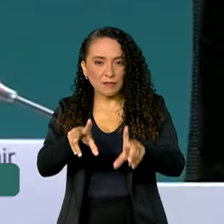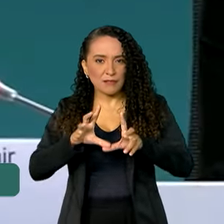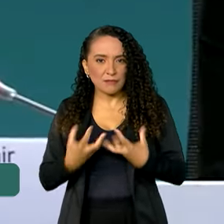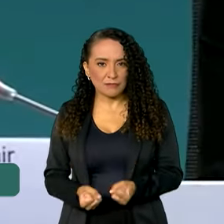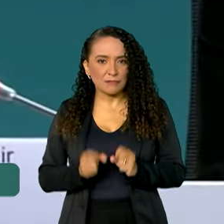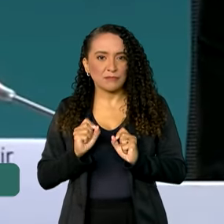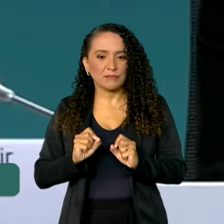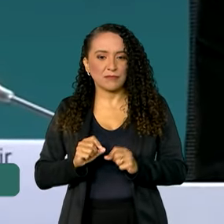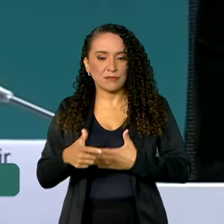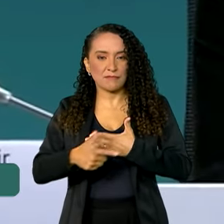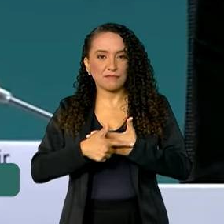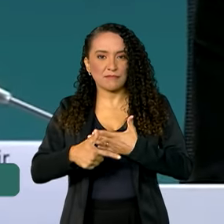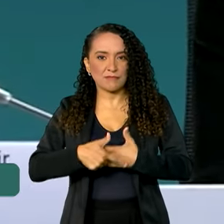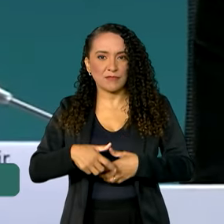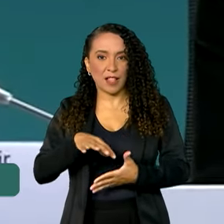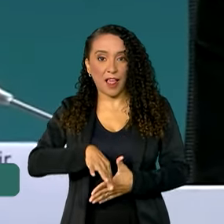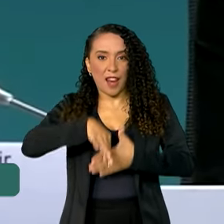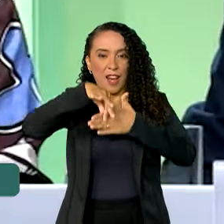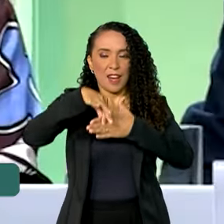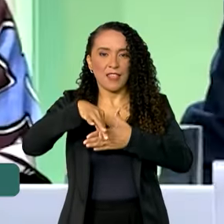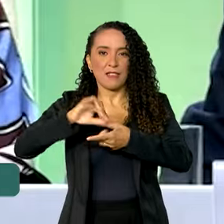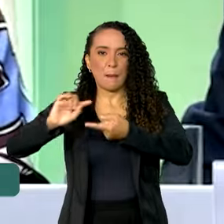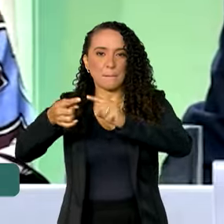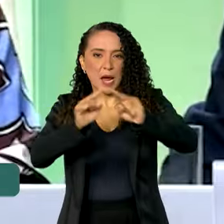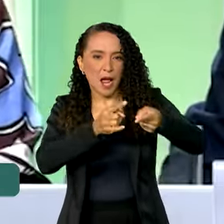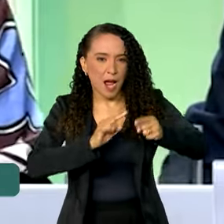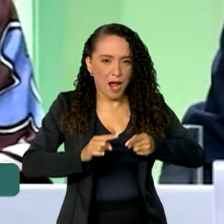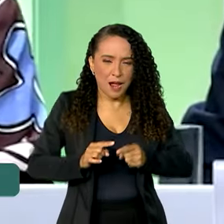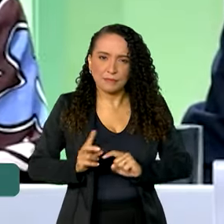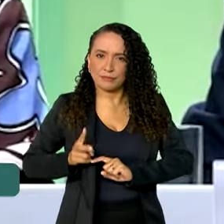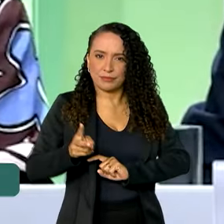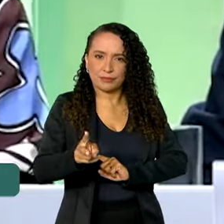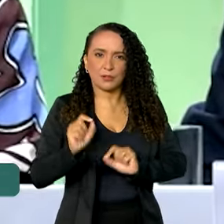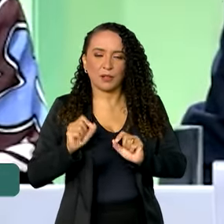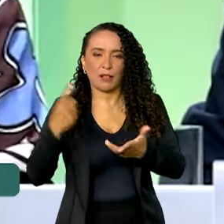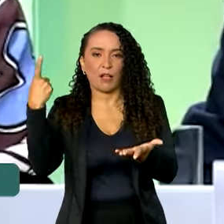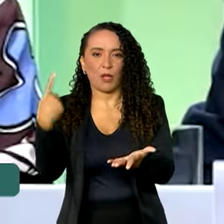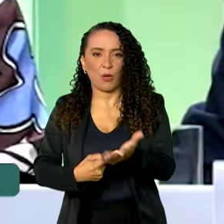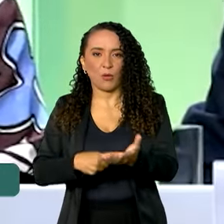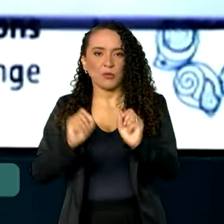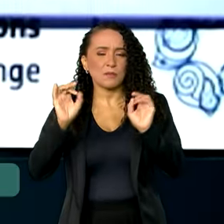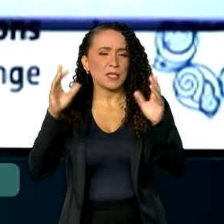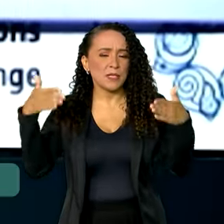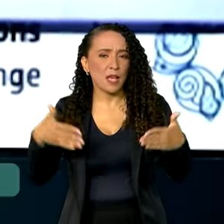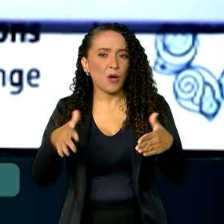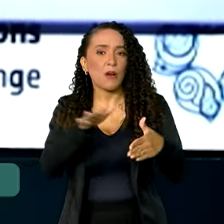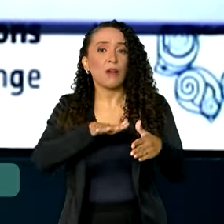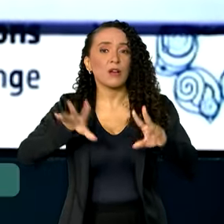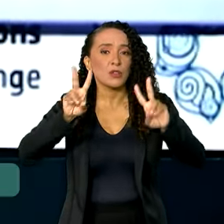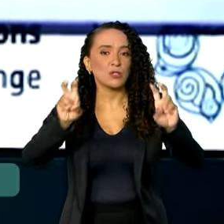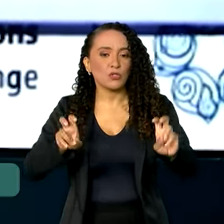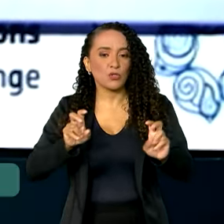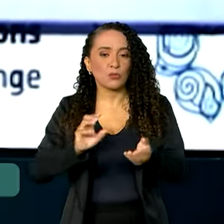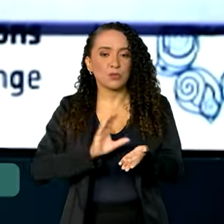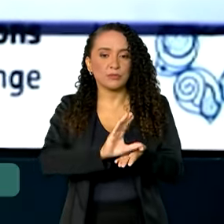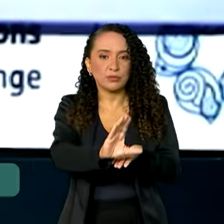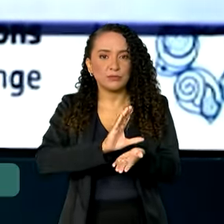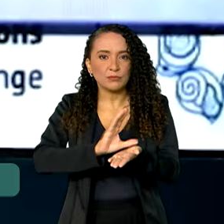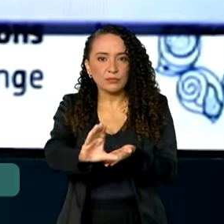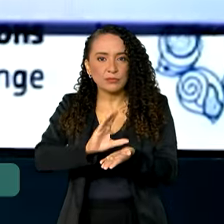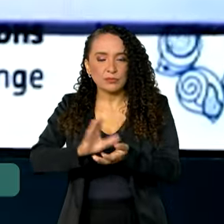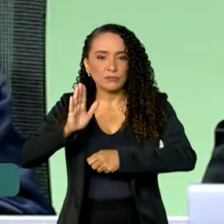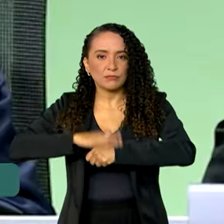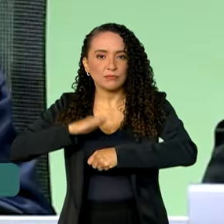o papel de liderança para destravar as negociações e chegar a um acordo especialmente em relação ao financiamento de